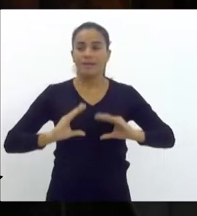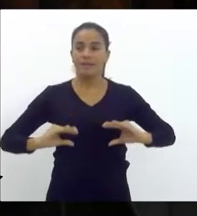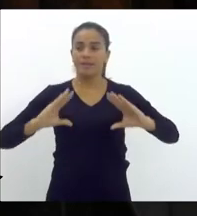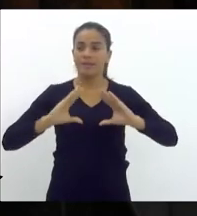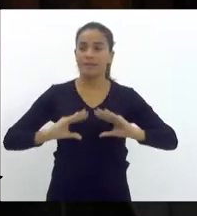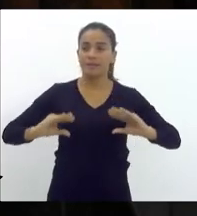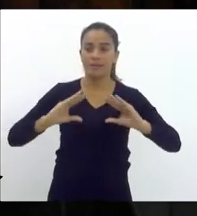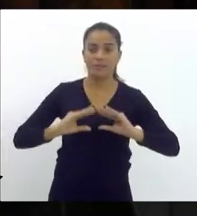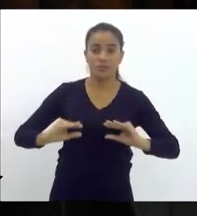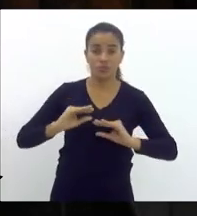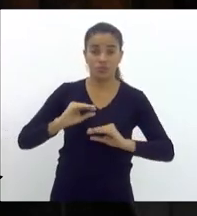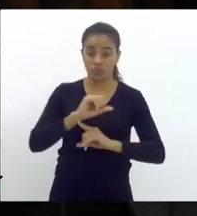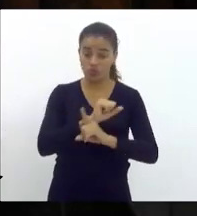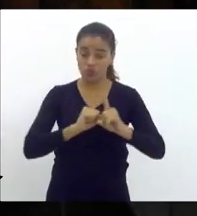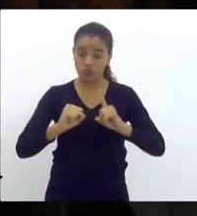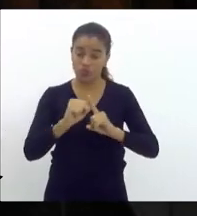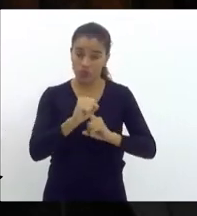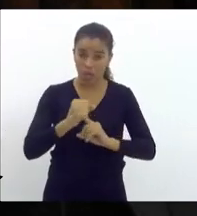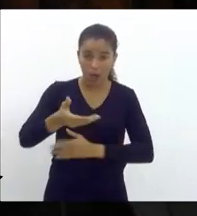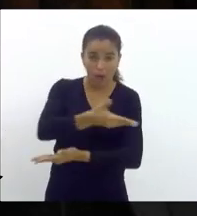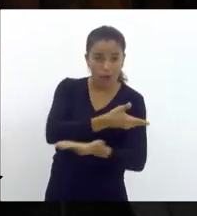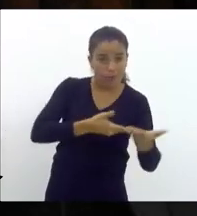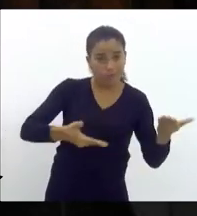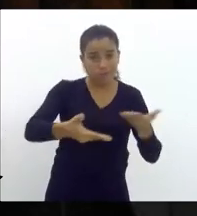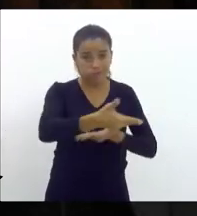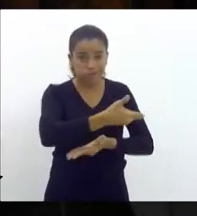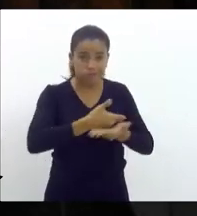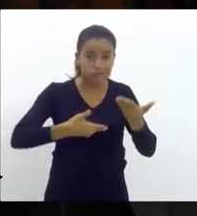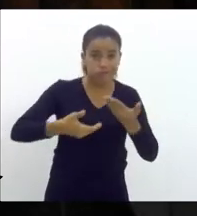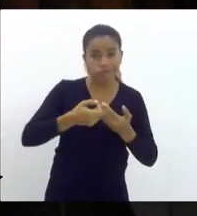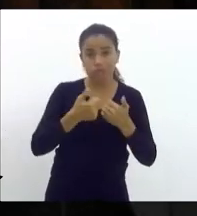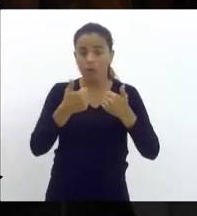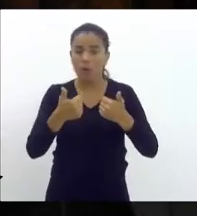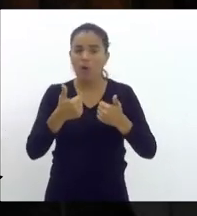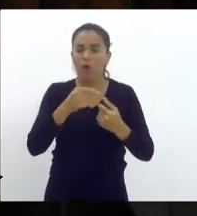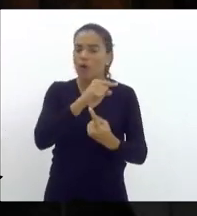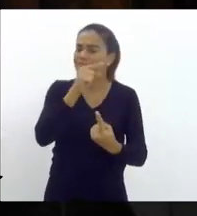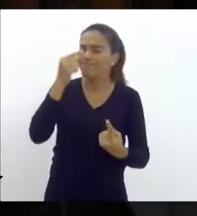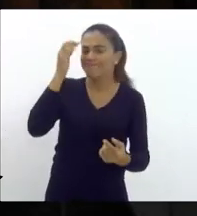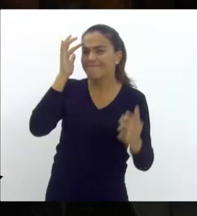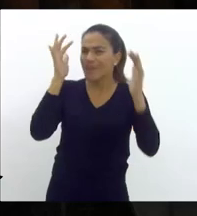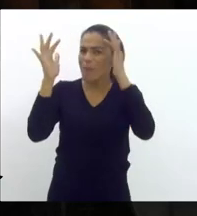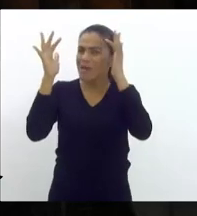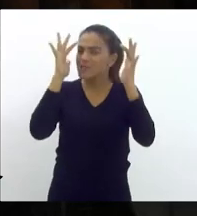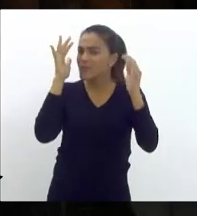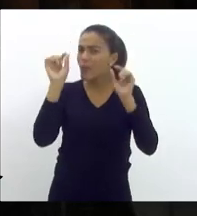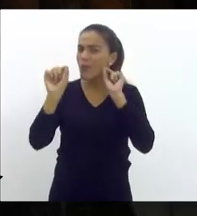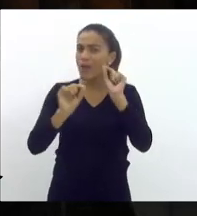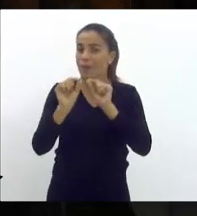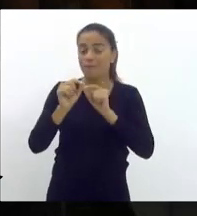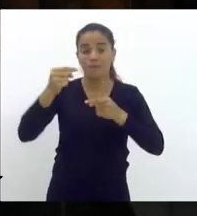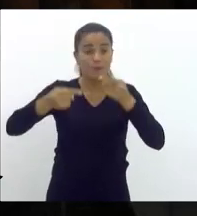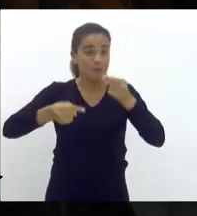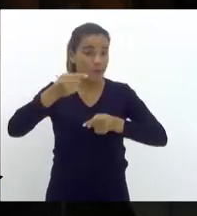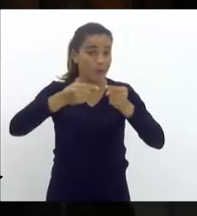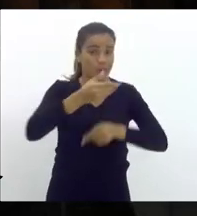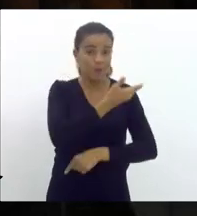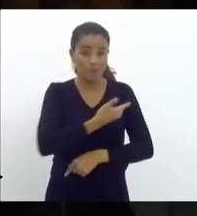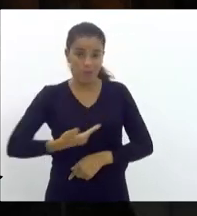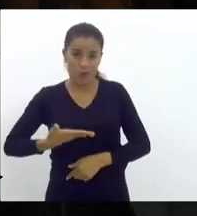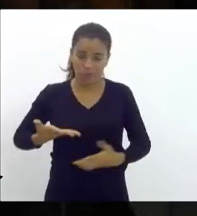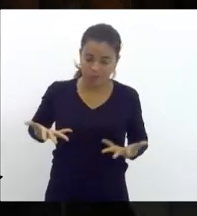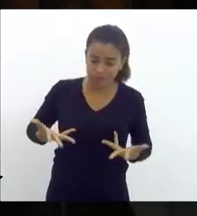E o estado de bem-estar social pressupõe políticas públicas de qualidade,